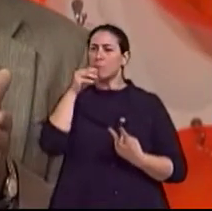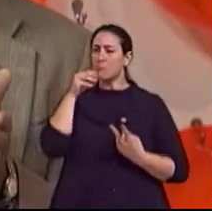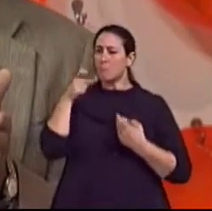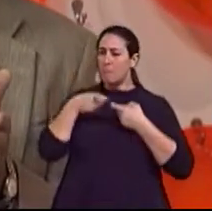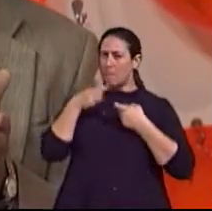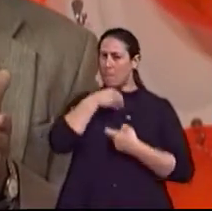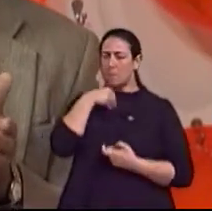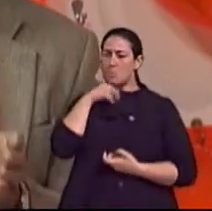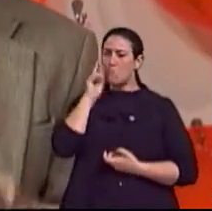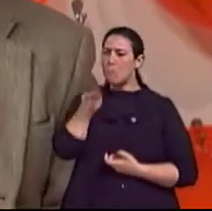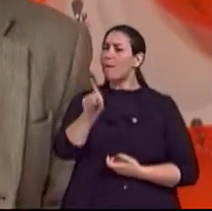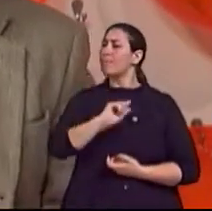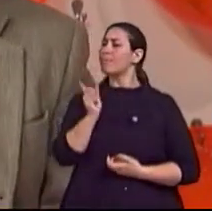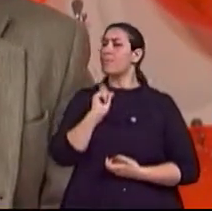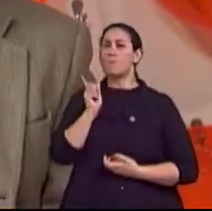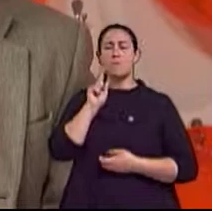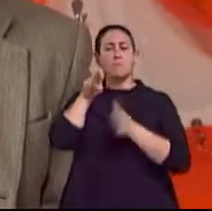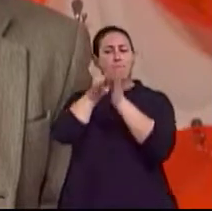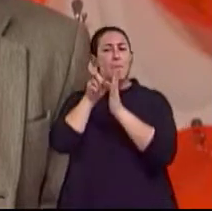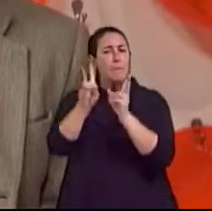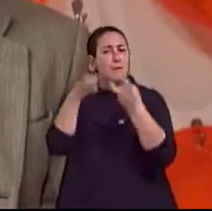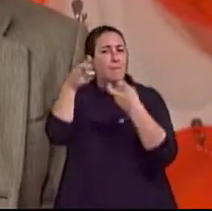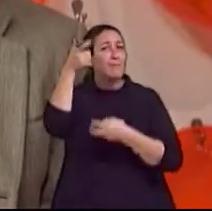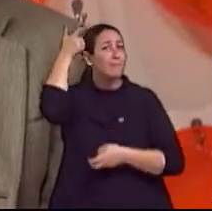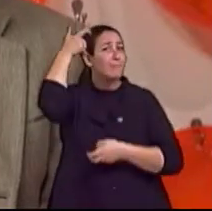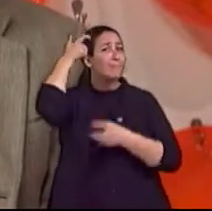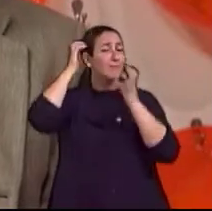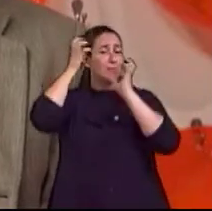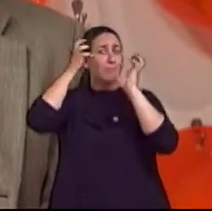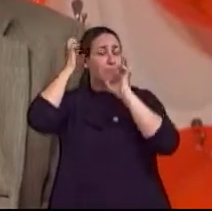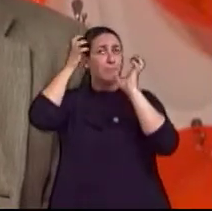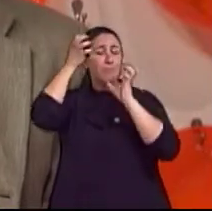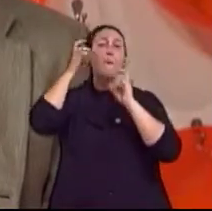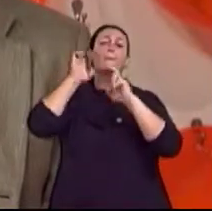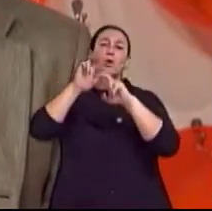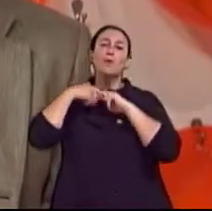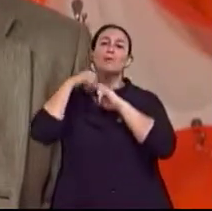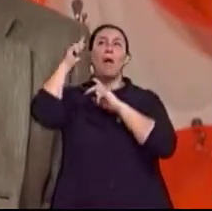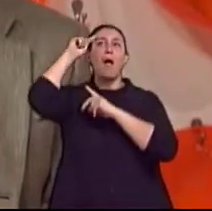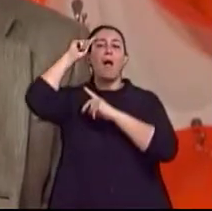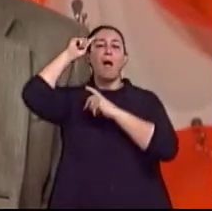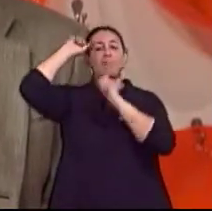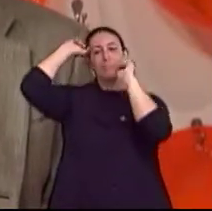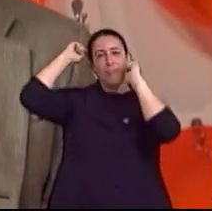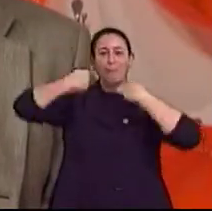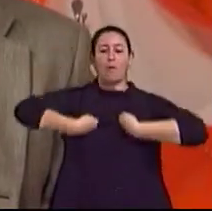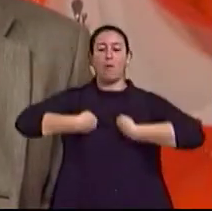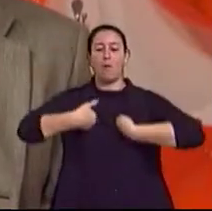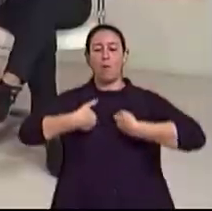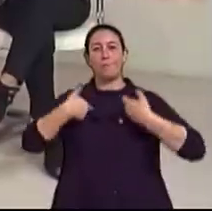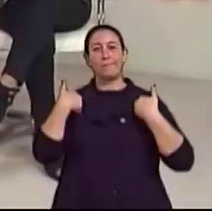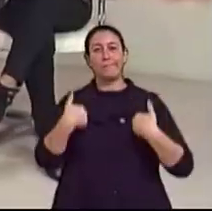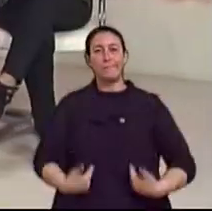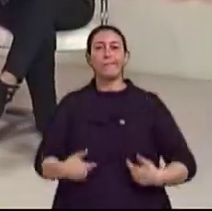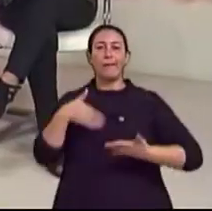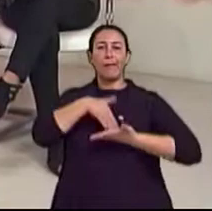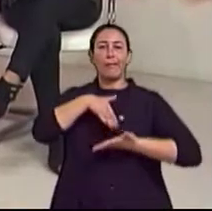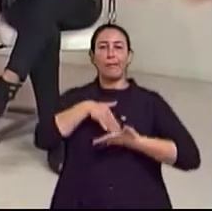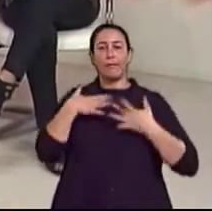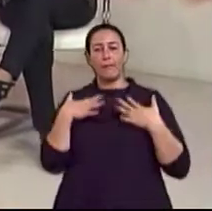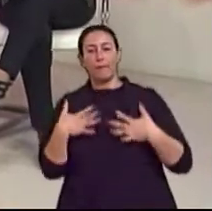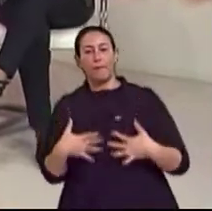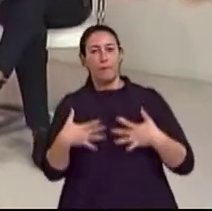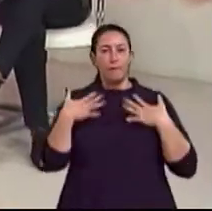Causados pelas mesmas lesões no cérebro, né? A demência é a dificuldade de raciocínio,